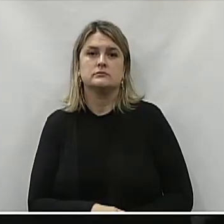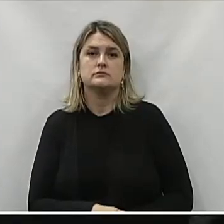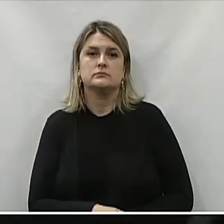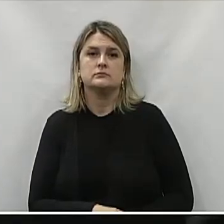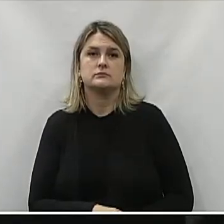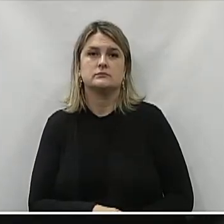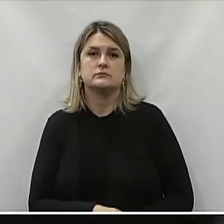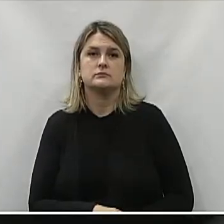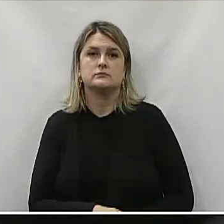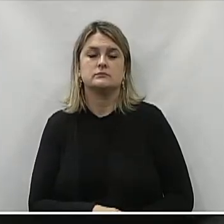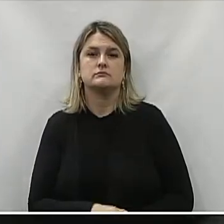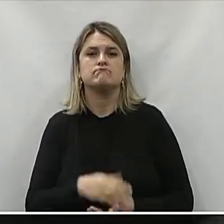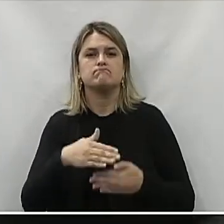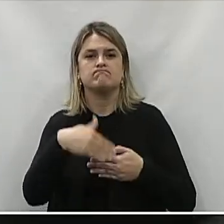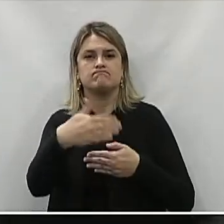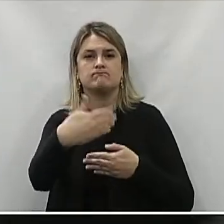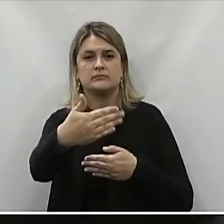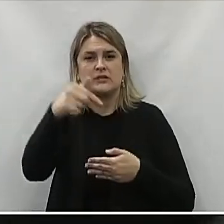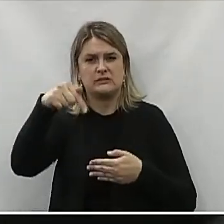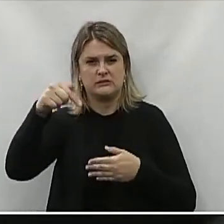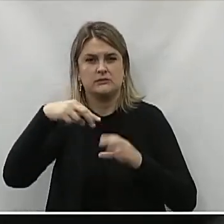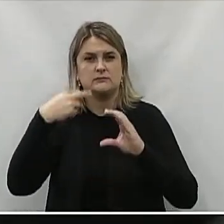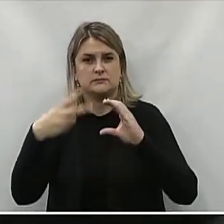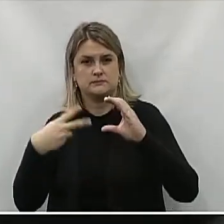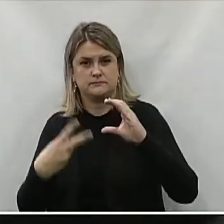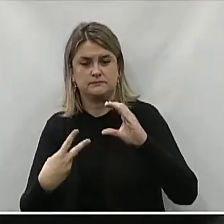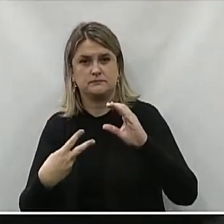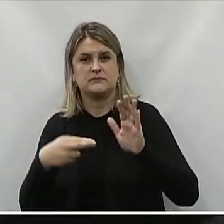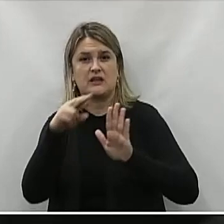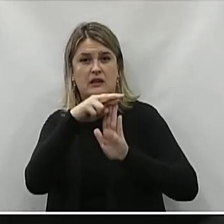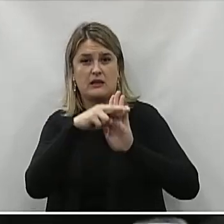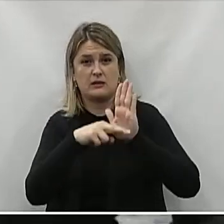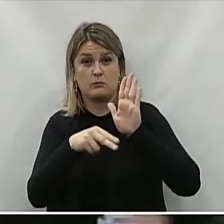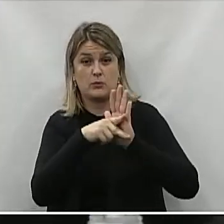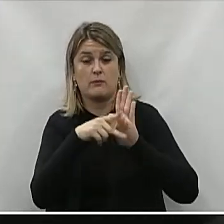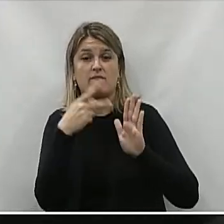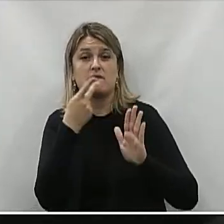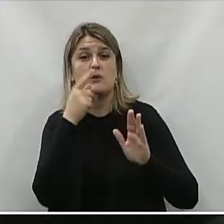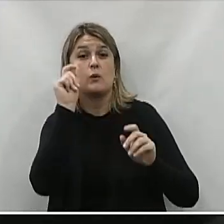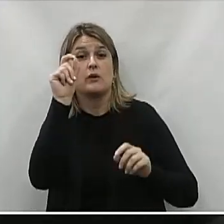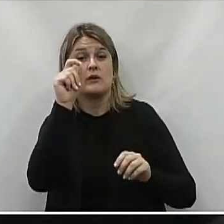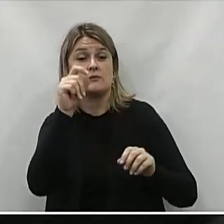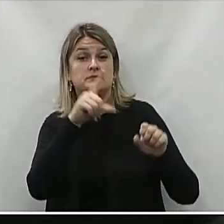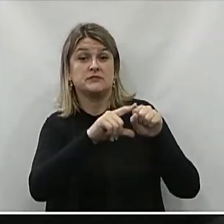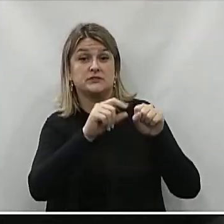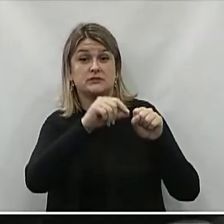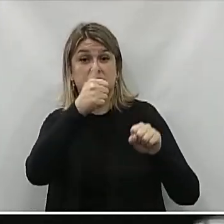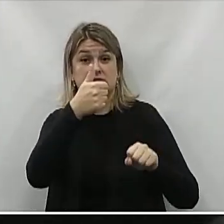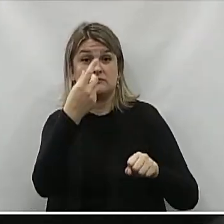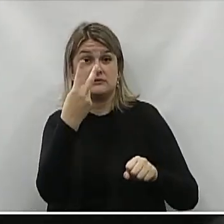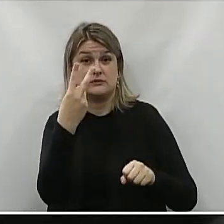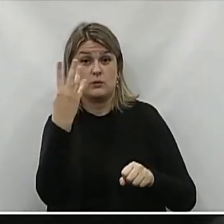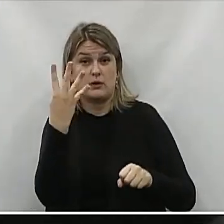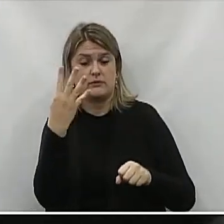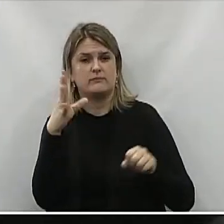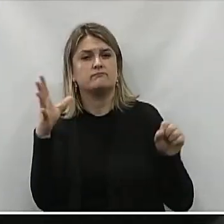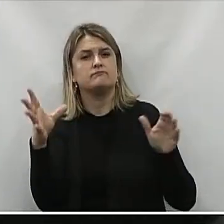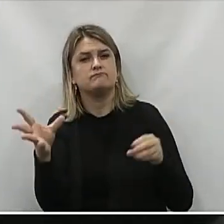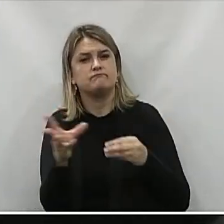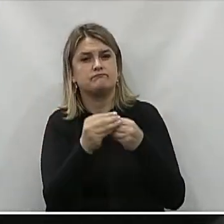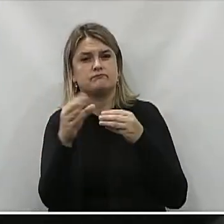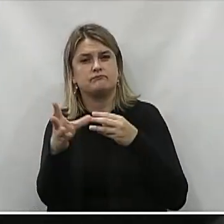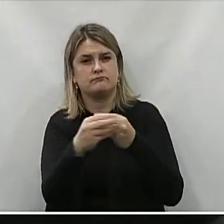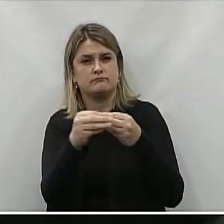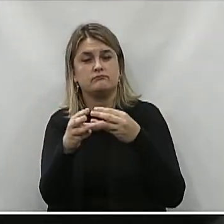A sequência Aqui da Câmara De Vereadores Do regimento Interno Diz o seguinte O artigo 124 As emendas E